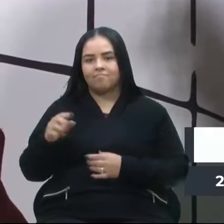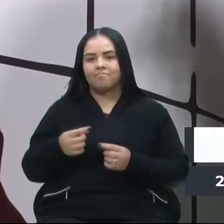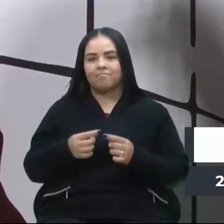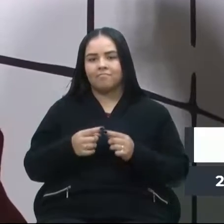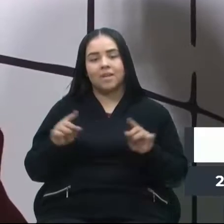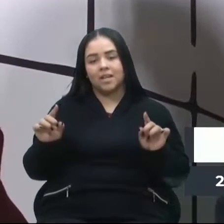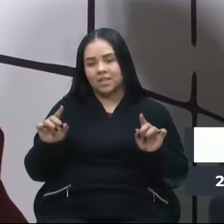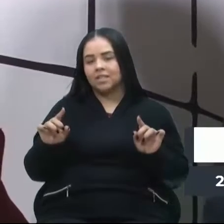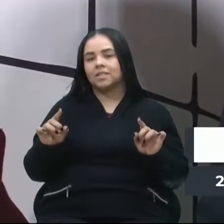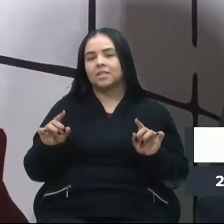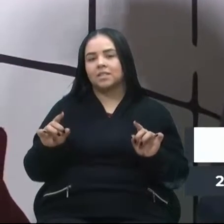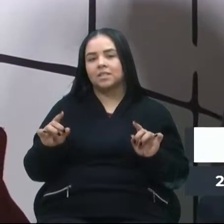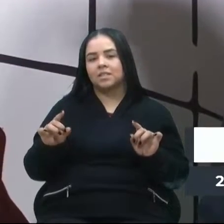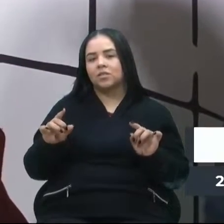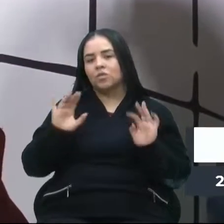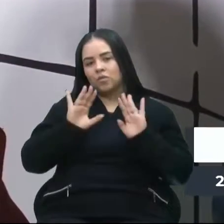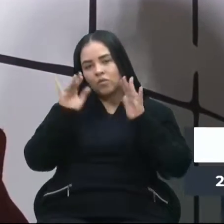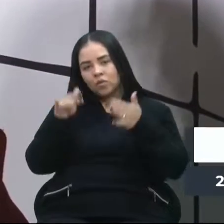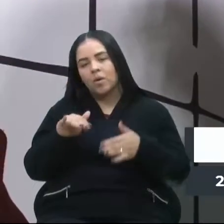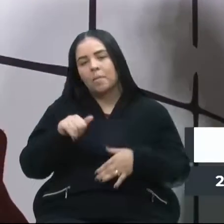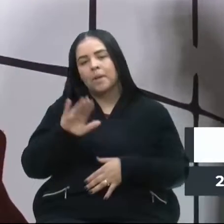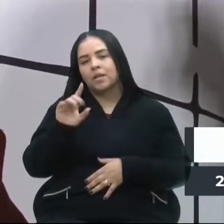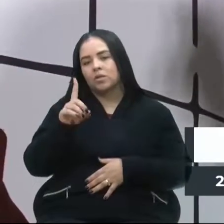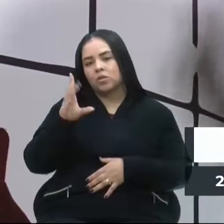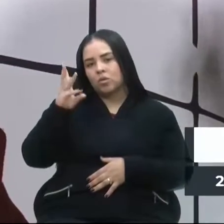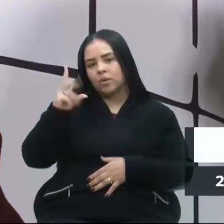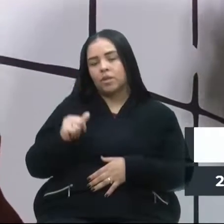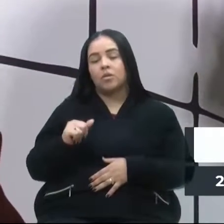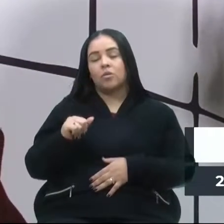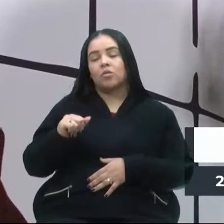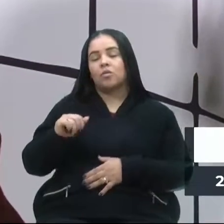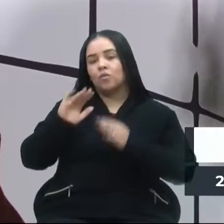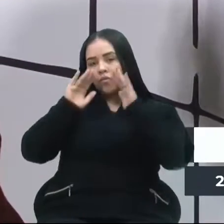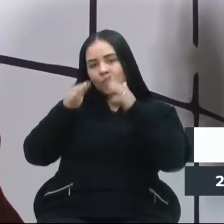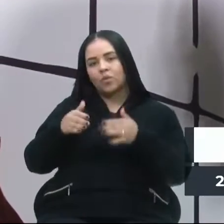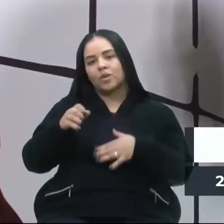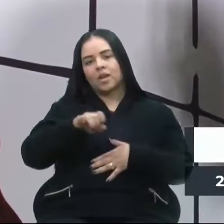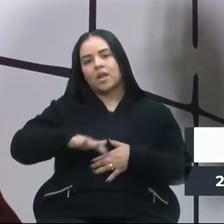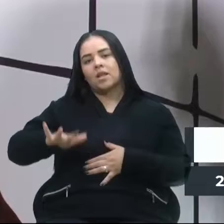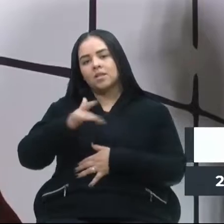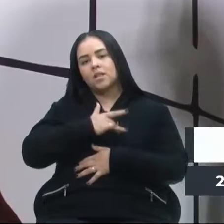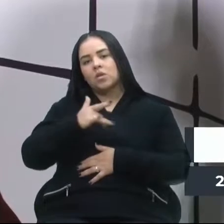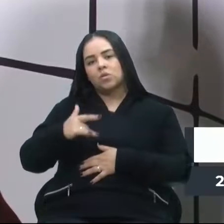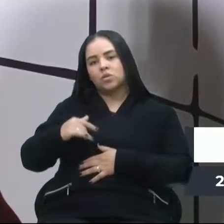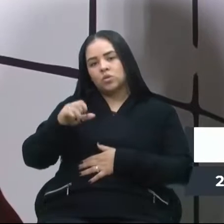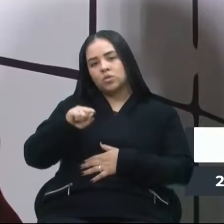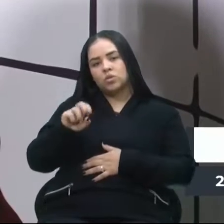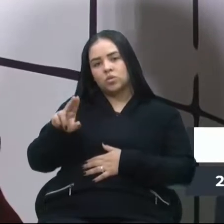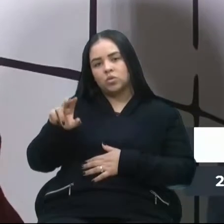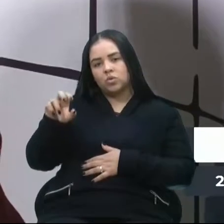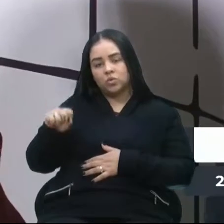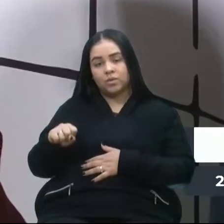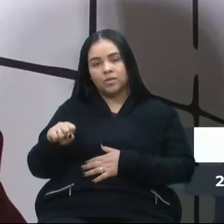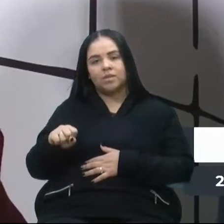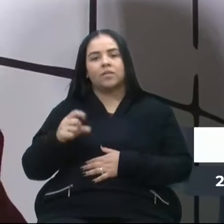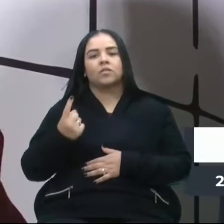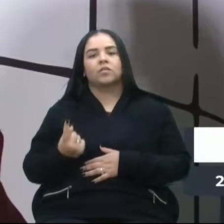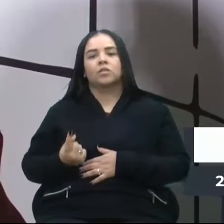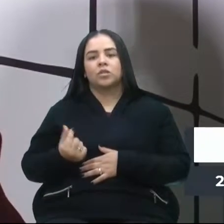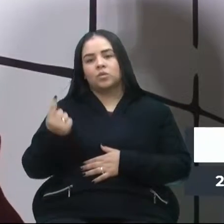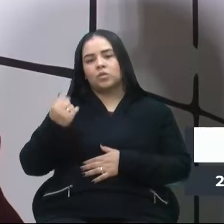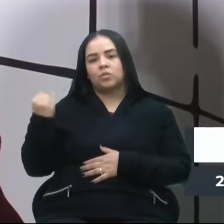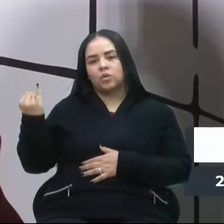especificamente mais de um milhão exclusivamente para a área da saúde e o SUS. Então são valores significantes que muitas